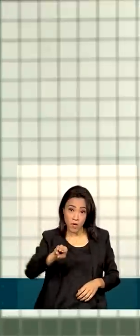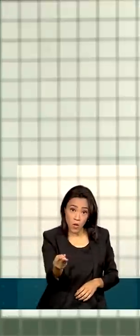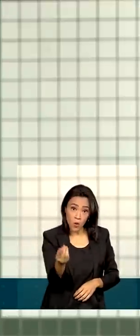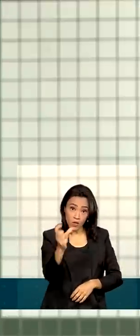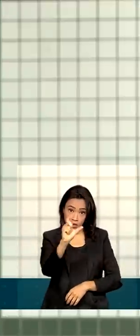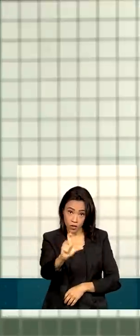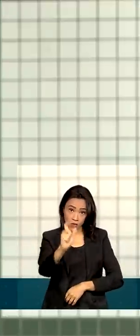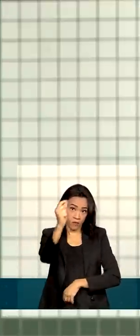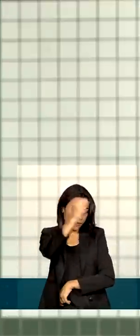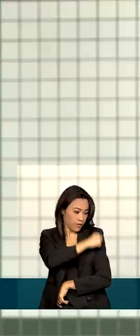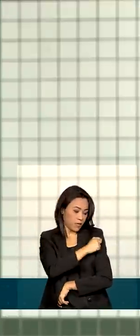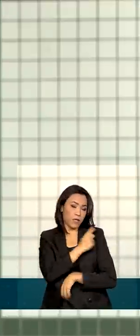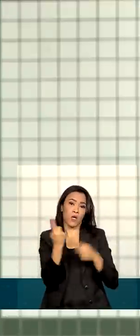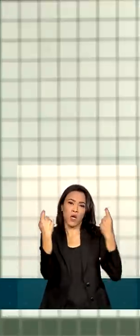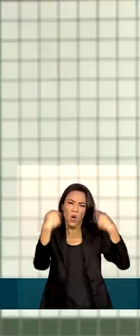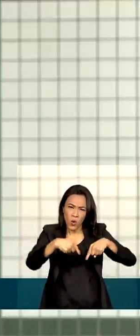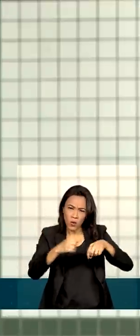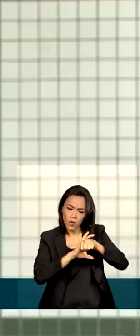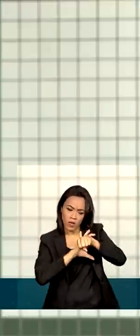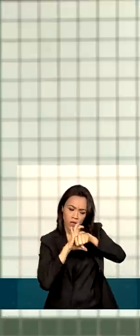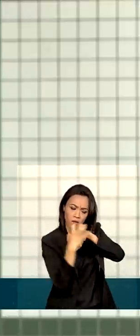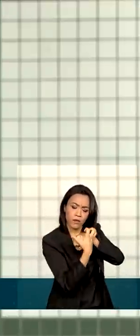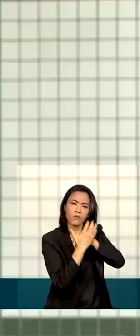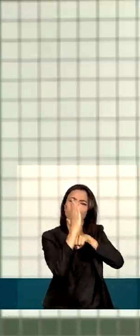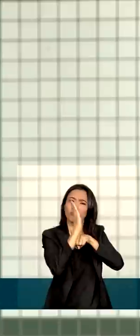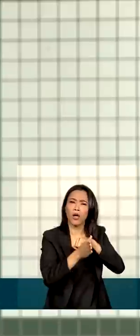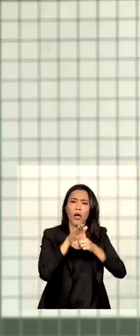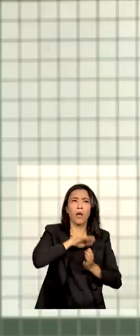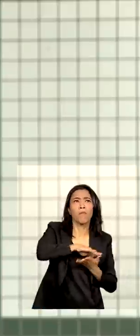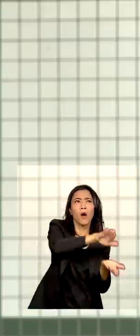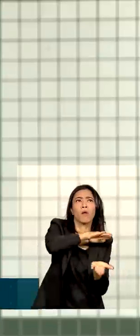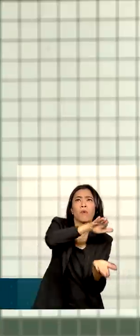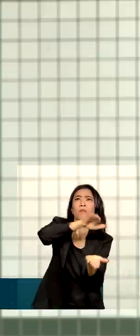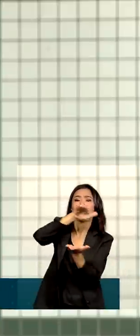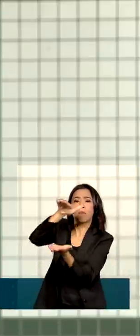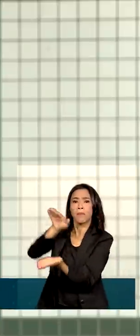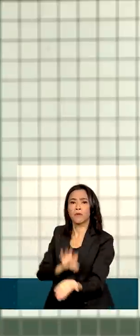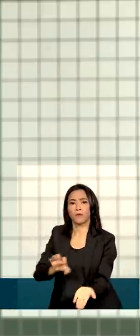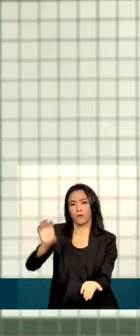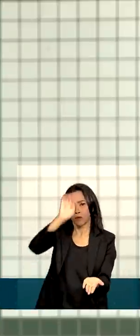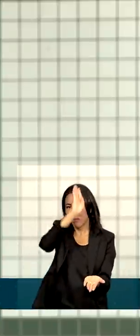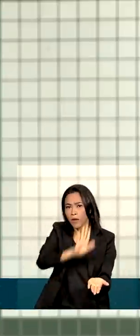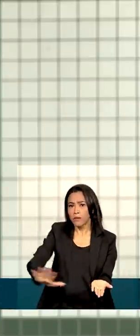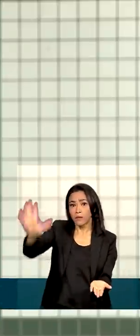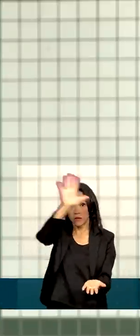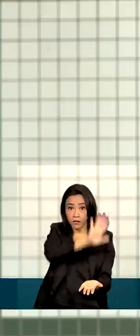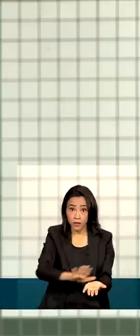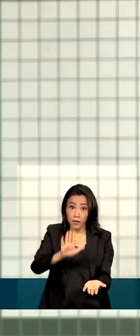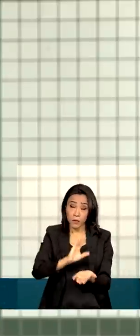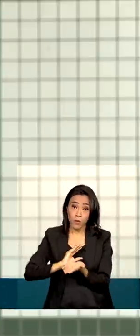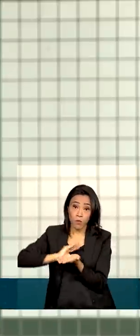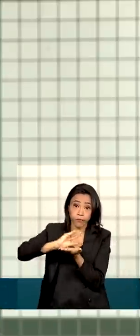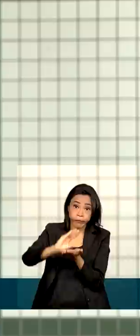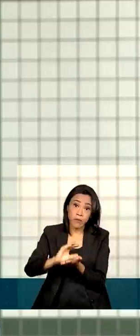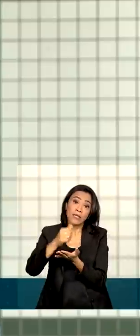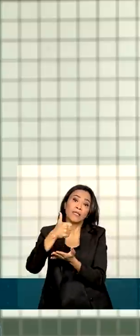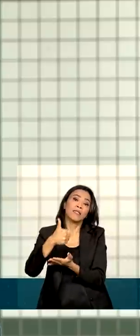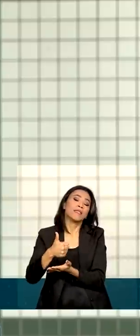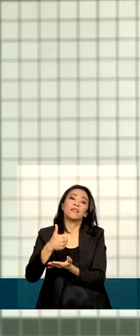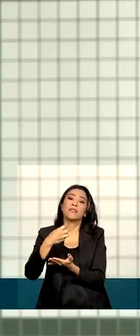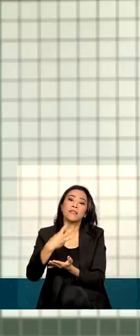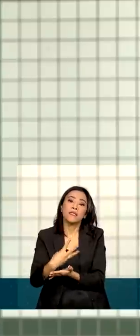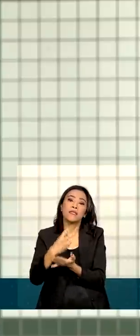vacinas contra a Covid-19 já foram distribuídas em todo o país. Um investimento de cerca de R$ 35